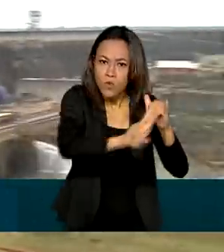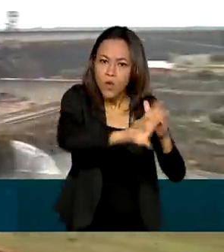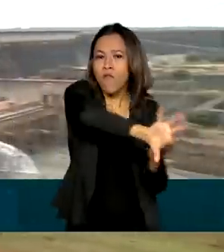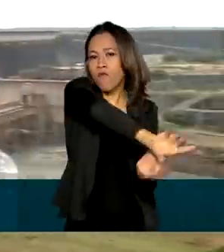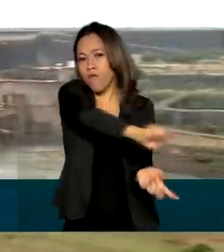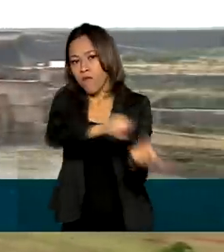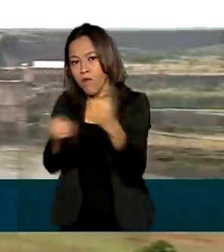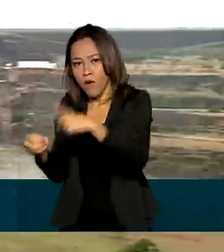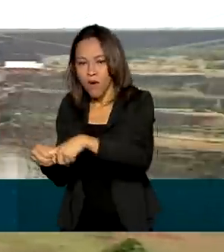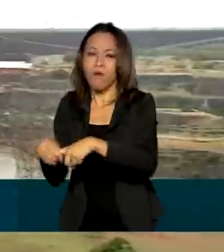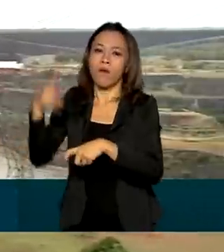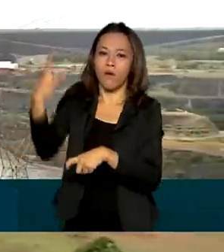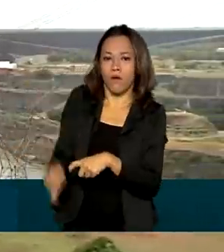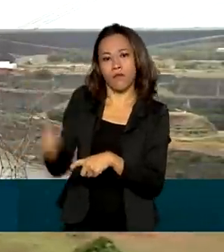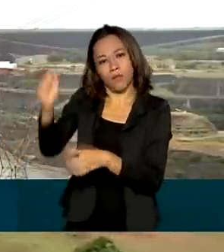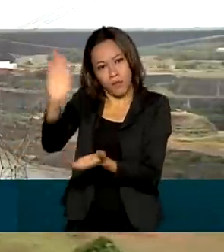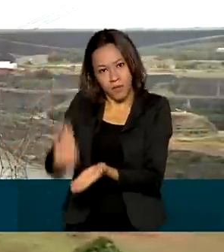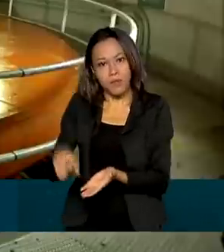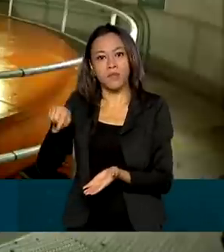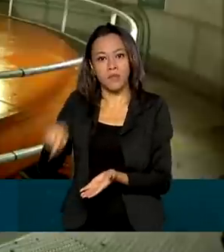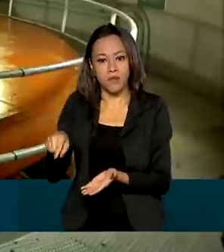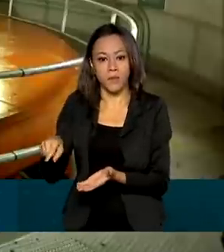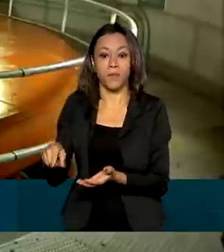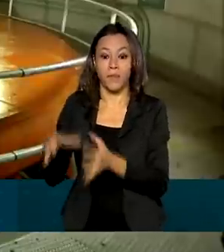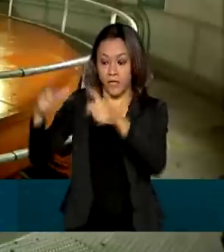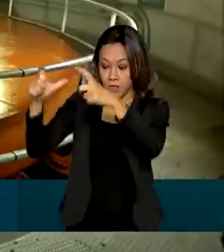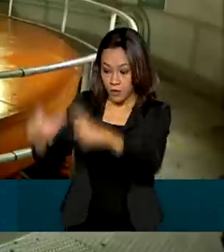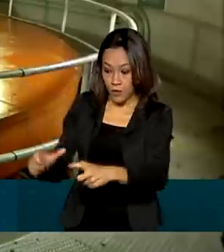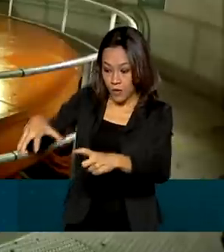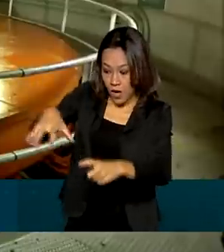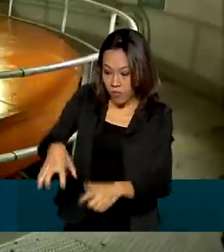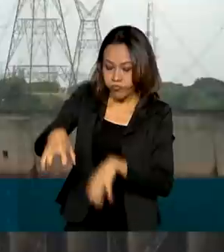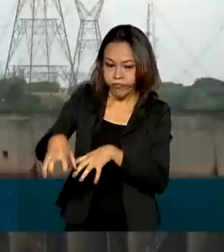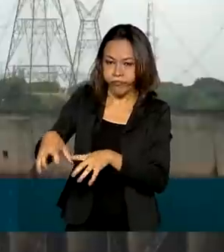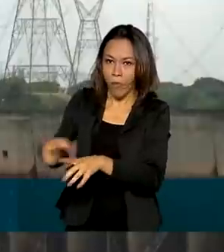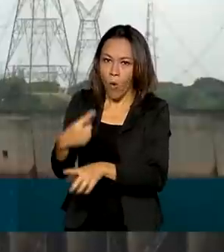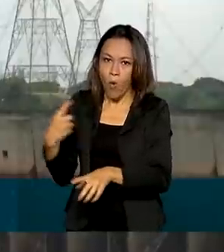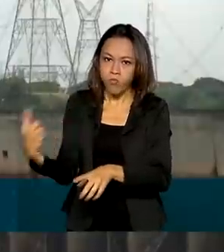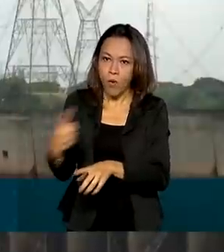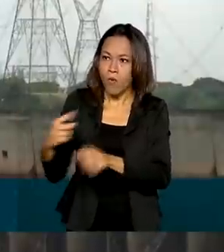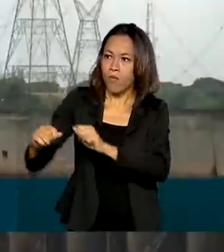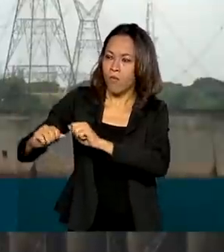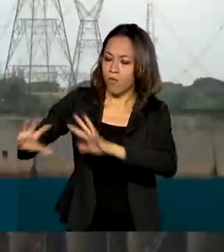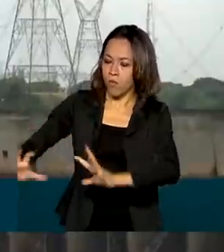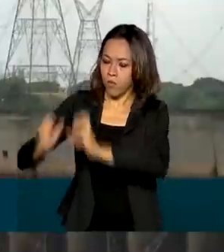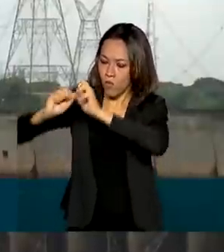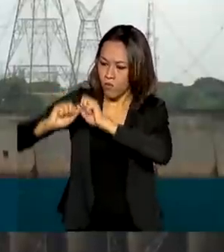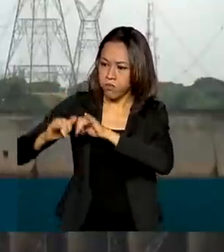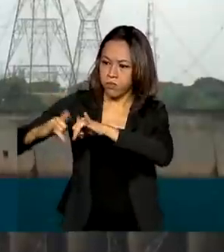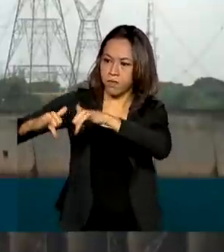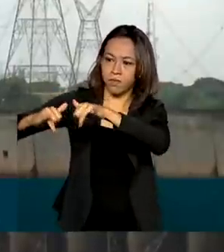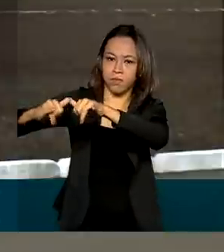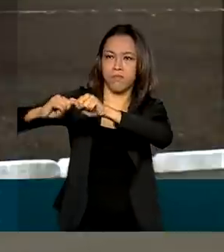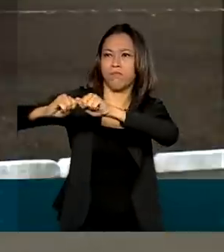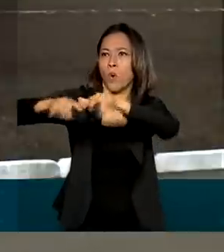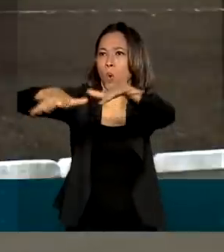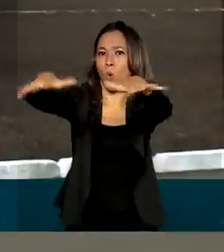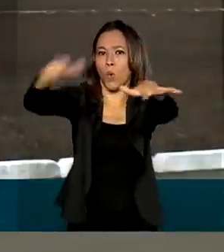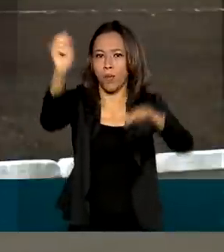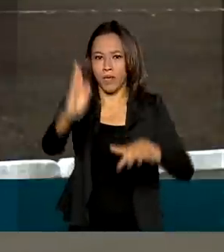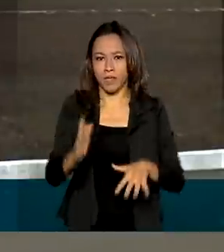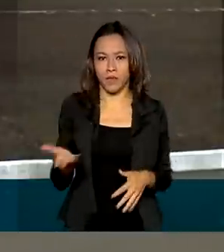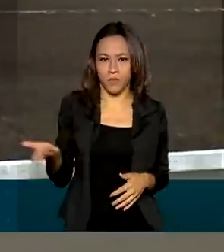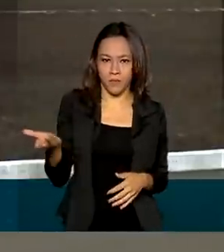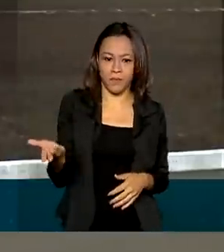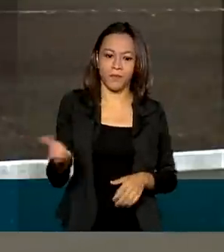ser convertida ao nosso sistema. Furnas realiza a conversão e a distribuição dessa energia também. Uma